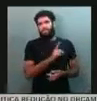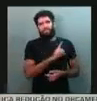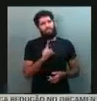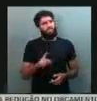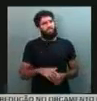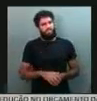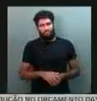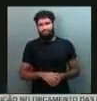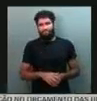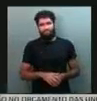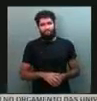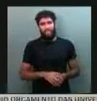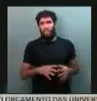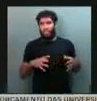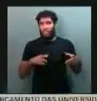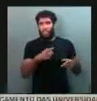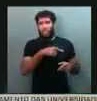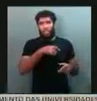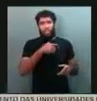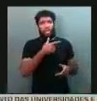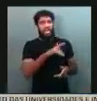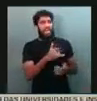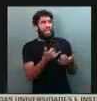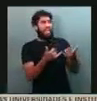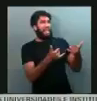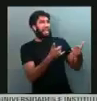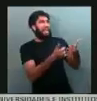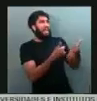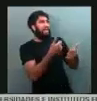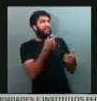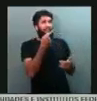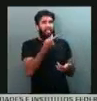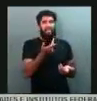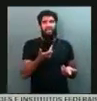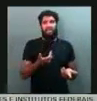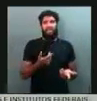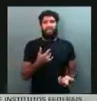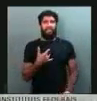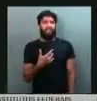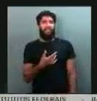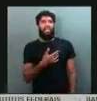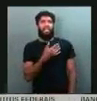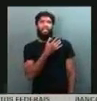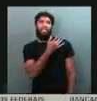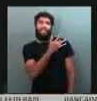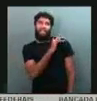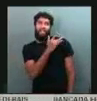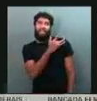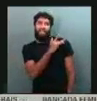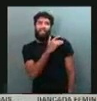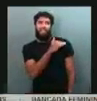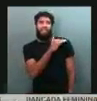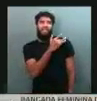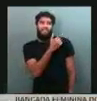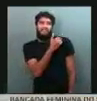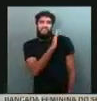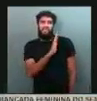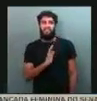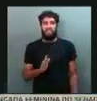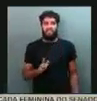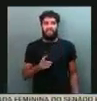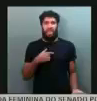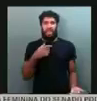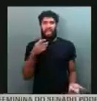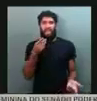levado em tudo, e dizer que isso é frescura, que isso é mimimi. Eu nem sei o que é